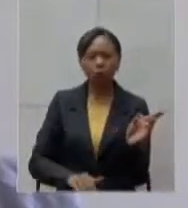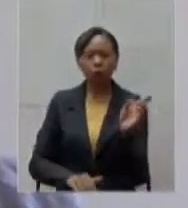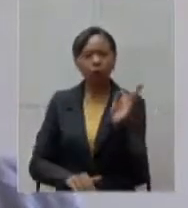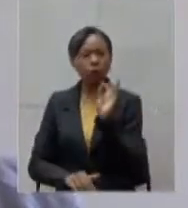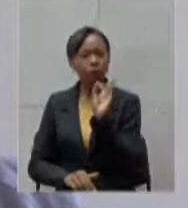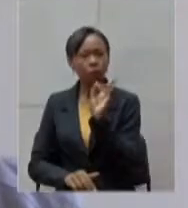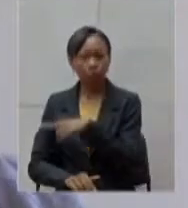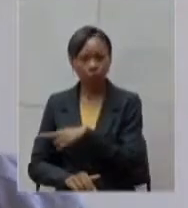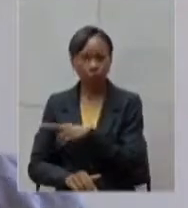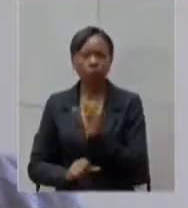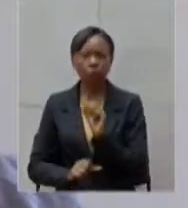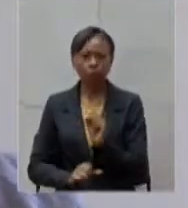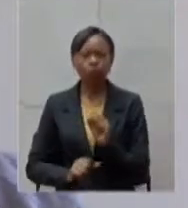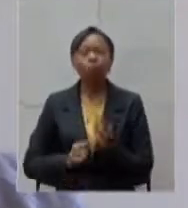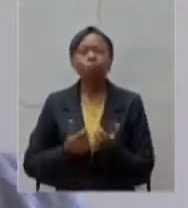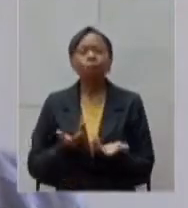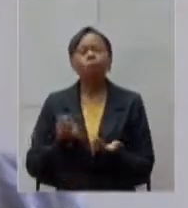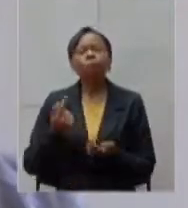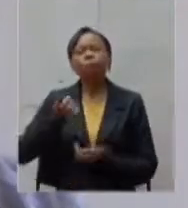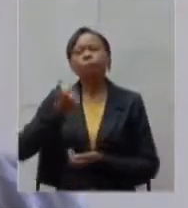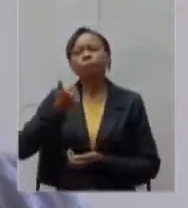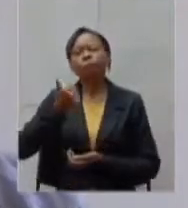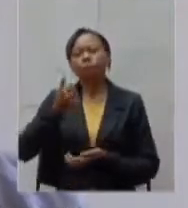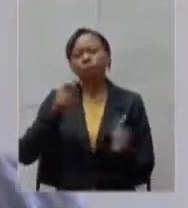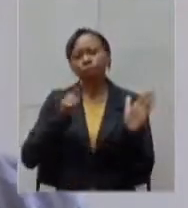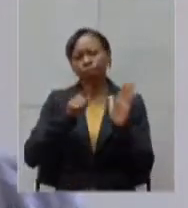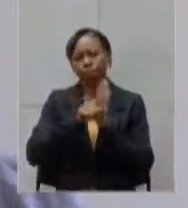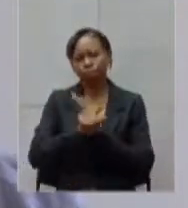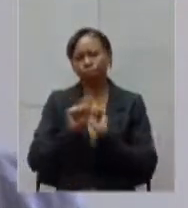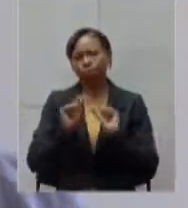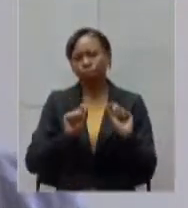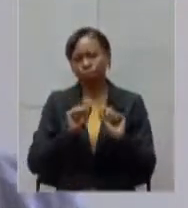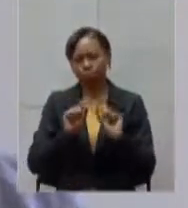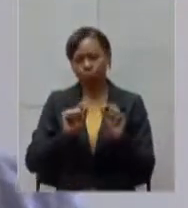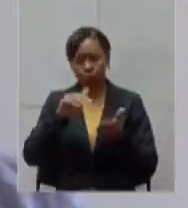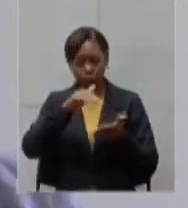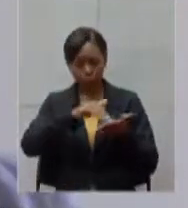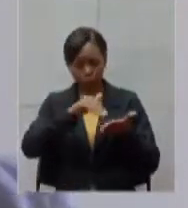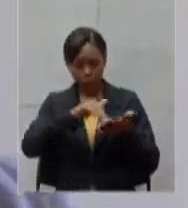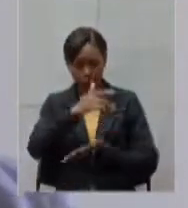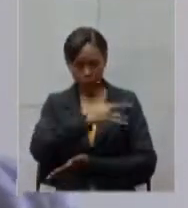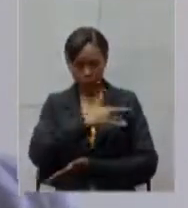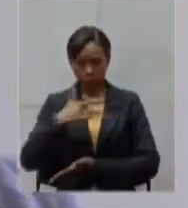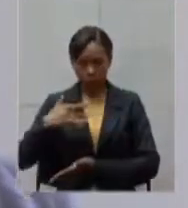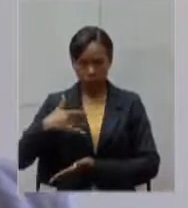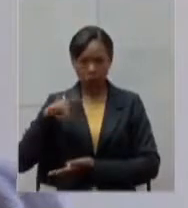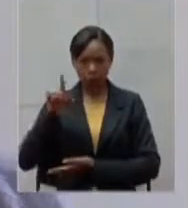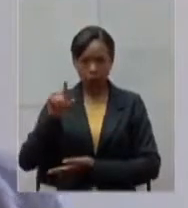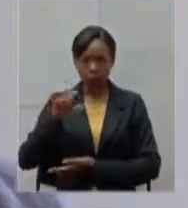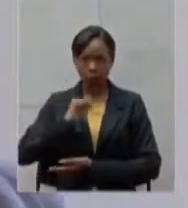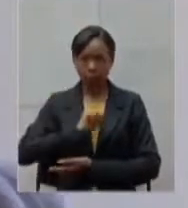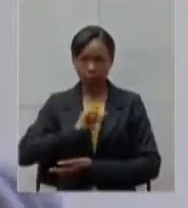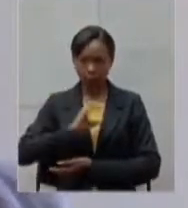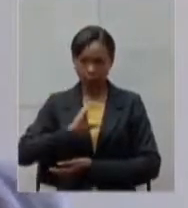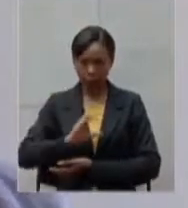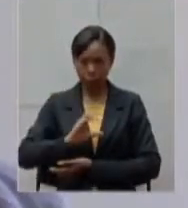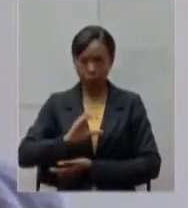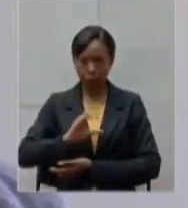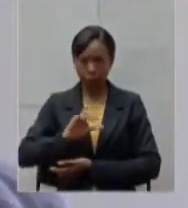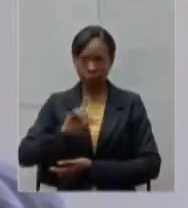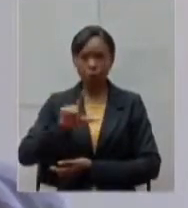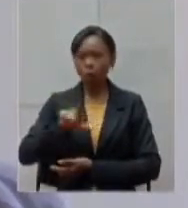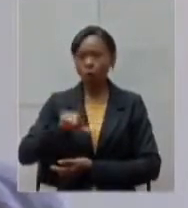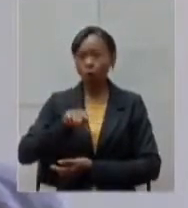respondê-la a primeira pergunta é a seguinte o secretário de saúde de Santa Catarina optou por